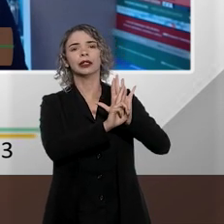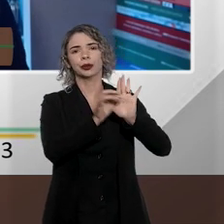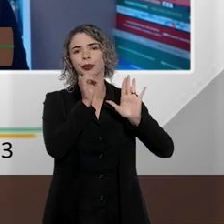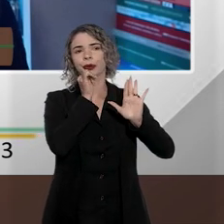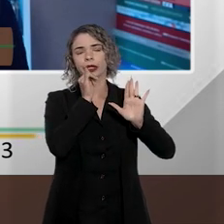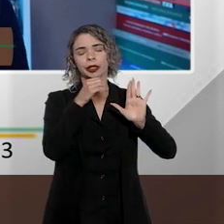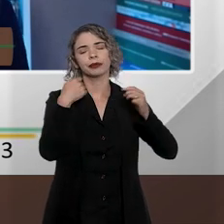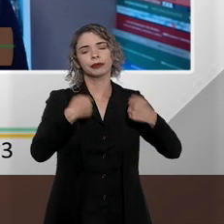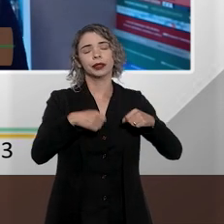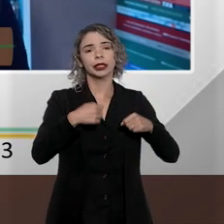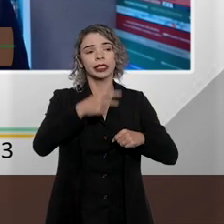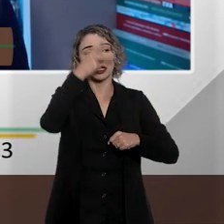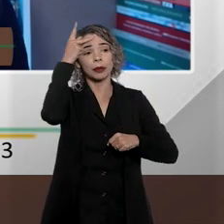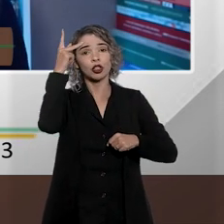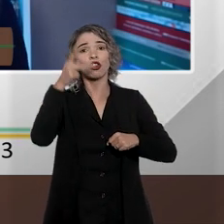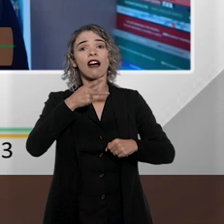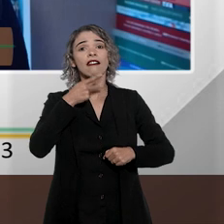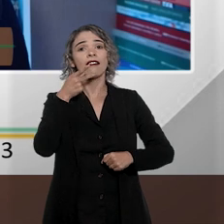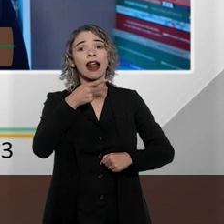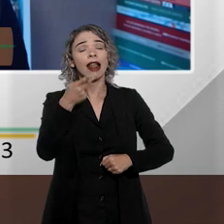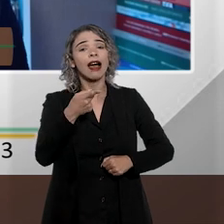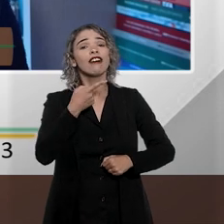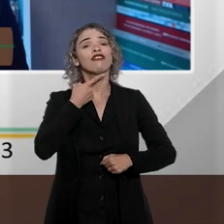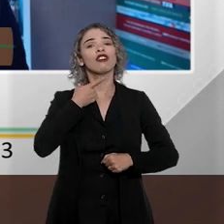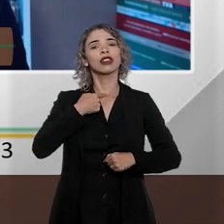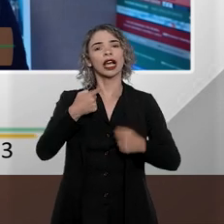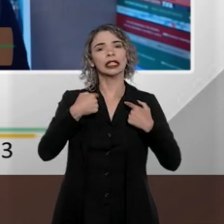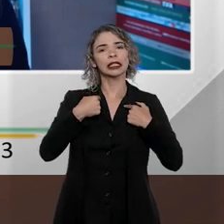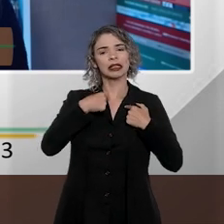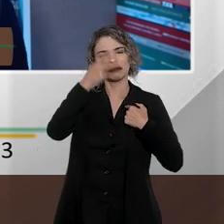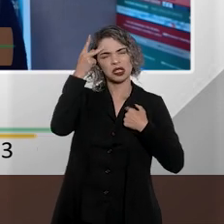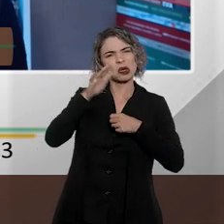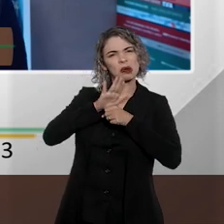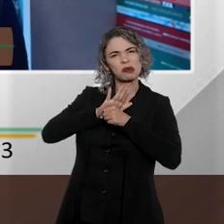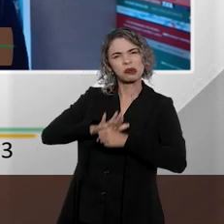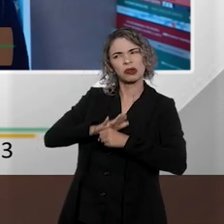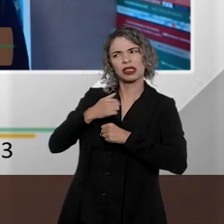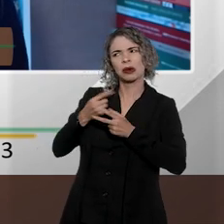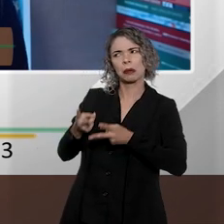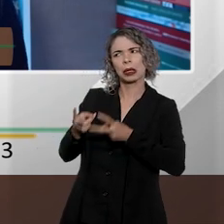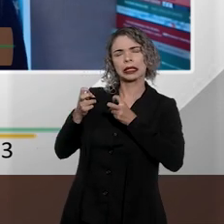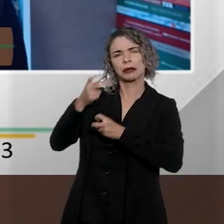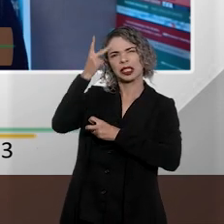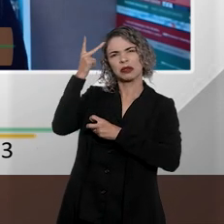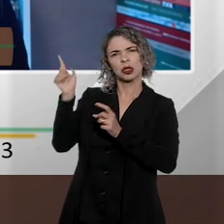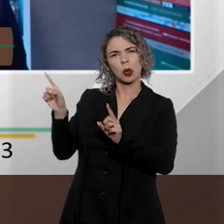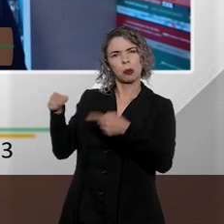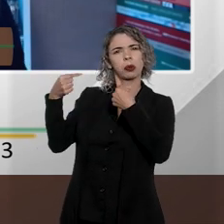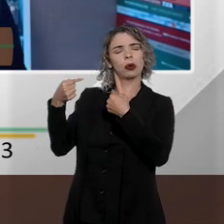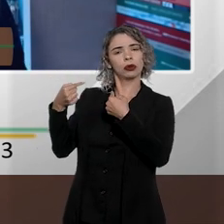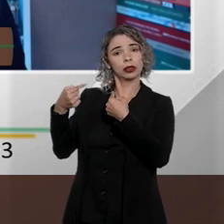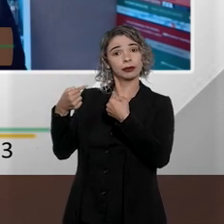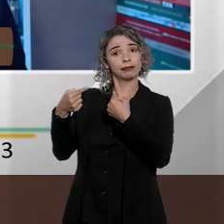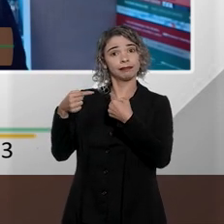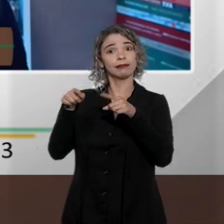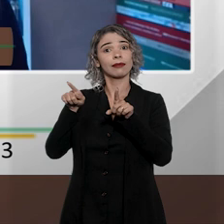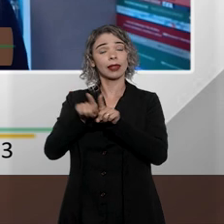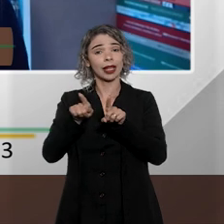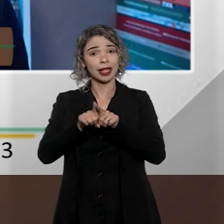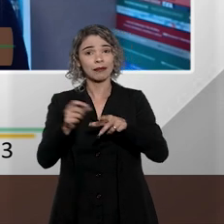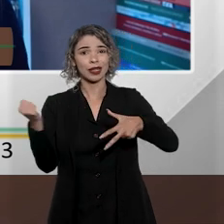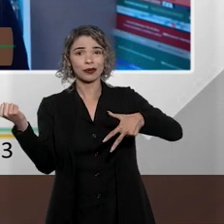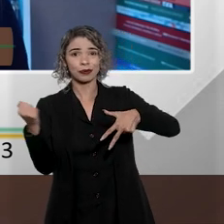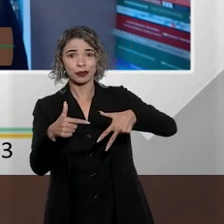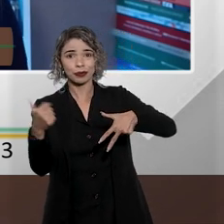dependeria de uma manifestação de vontade da vítima, no sentido de que houvesse a percepção criminal. Essa injúria racial